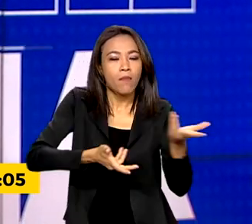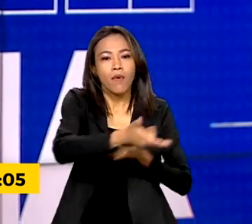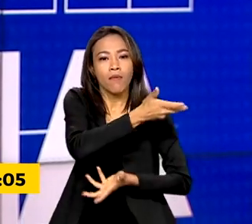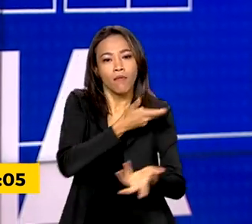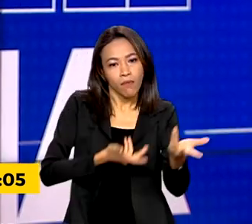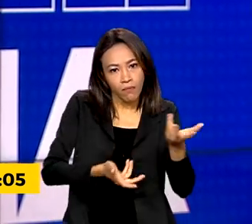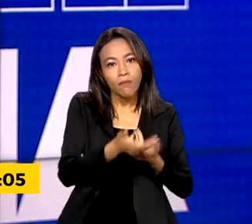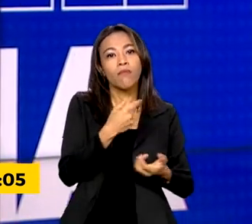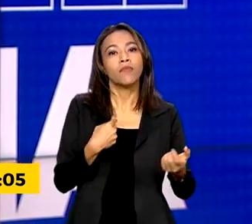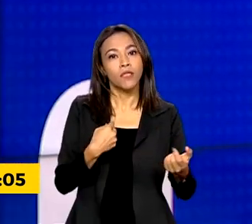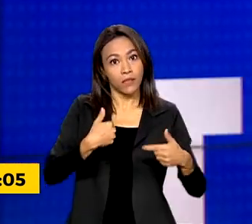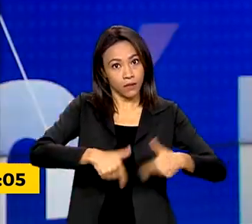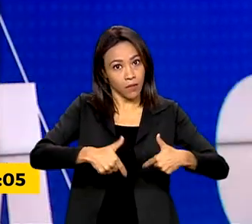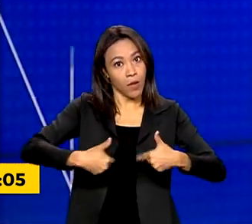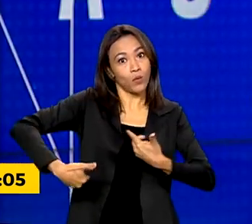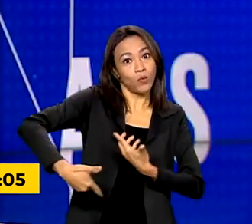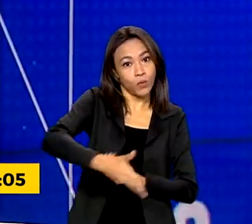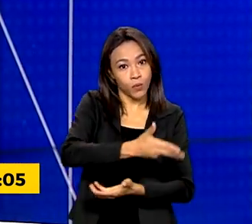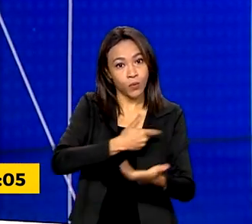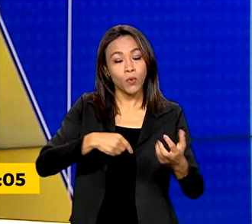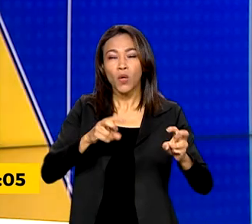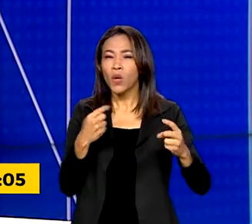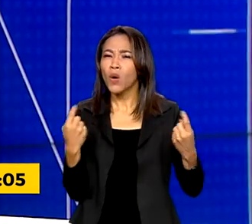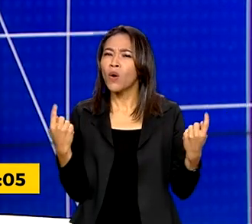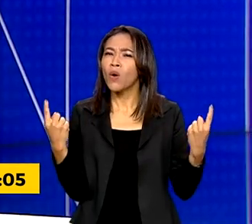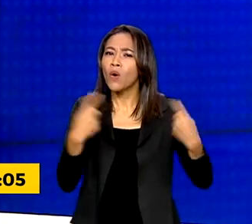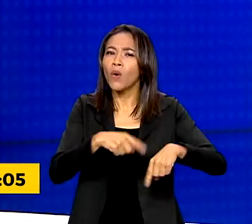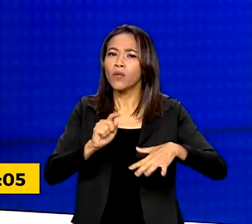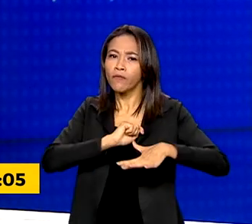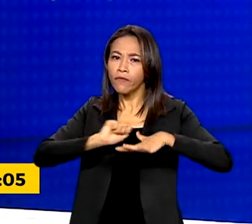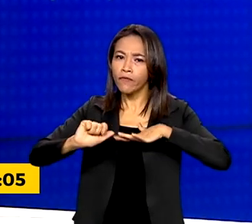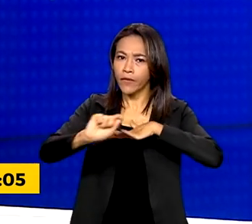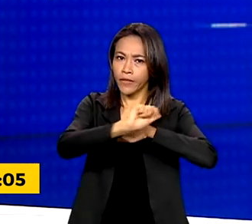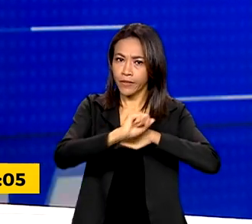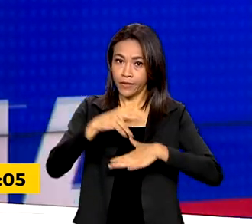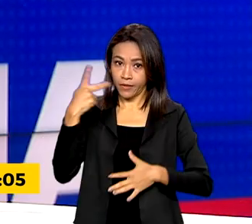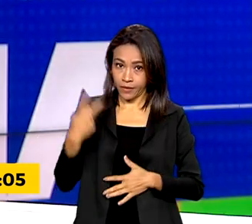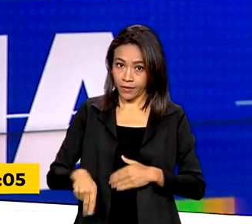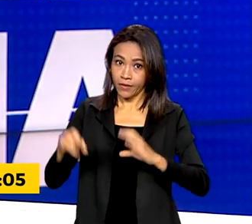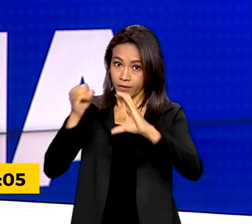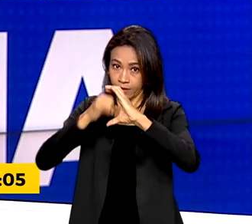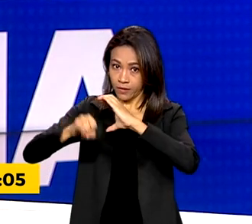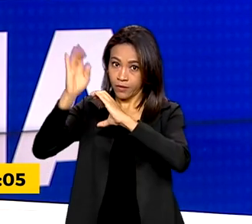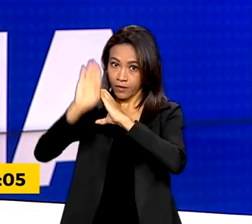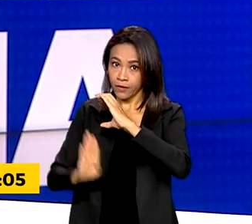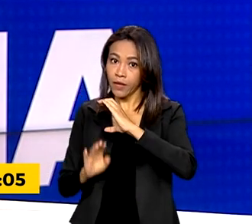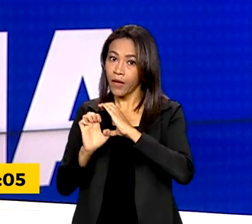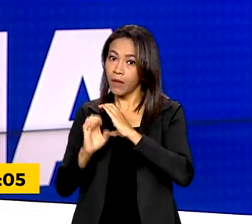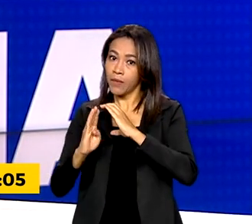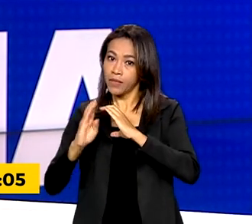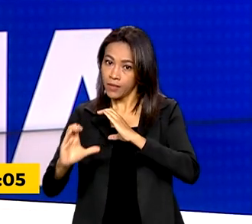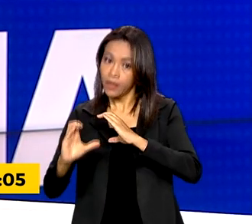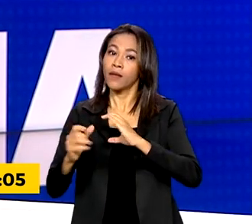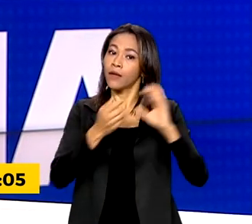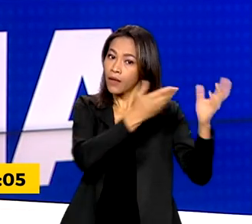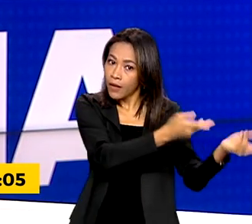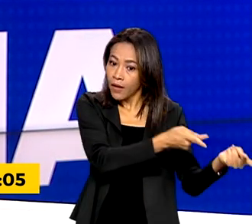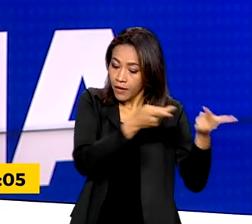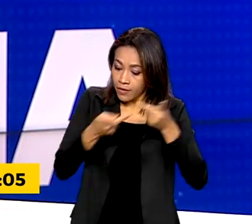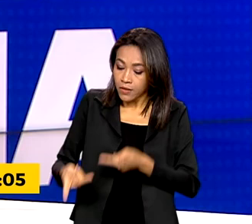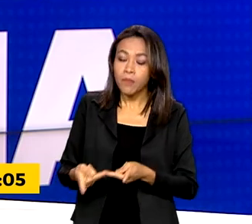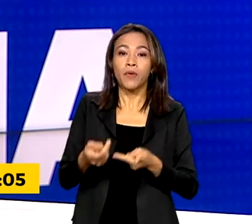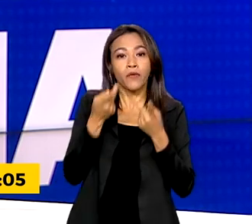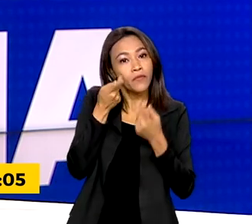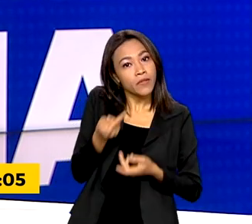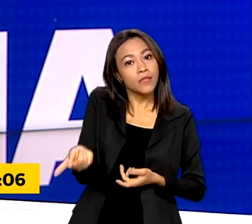iniciativas conjuntas de combate às fake news. A empresa Brasil de Comunicação, a EBC, recebeu a visita de representantes